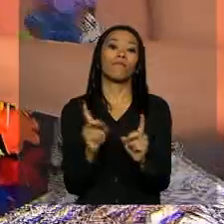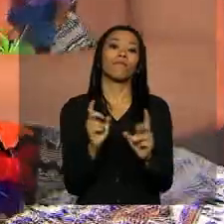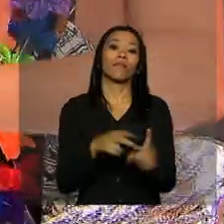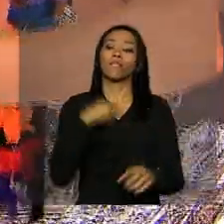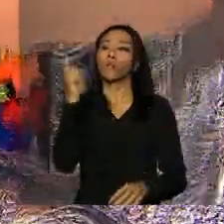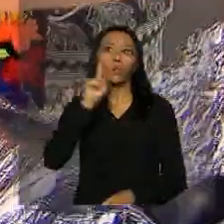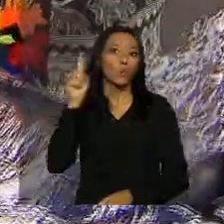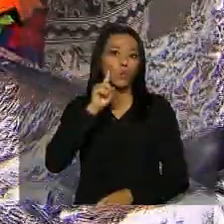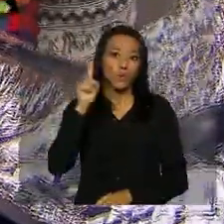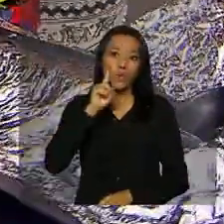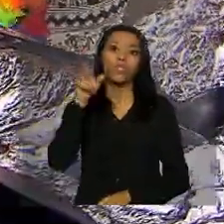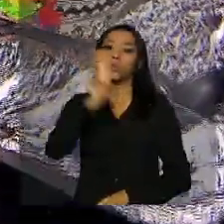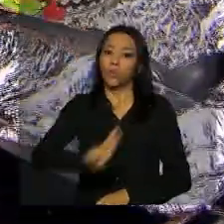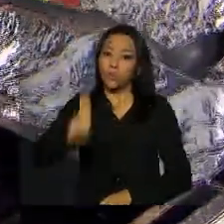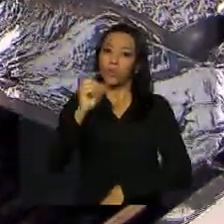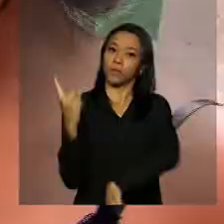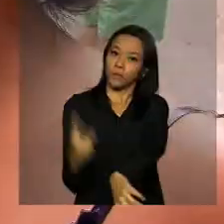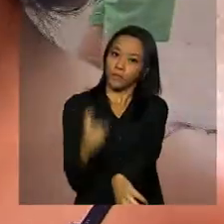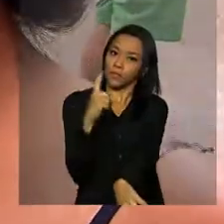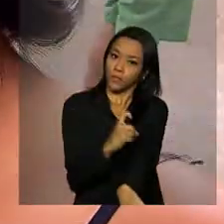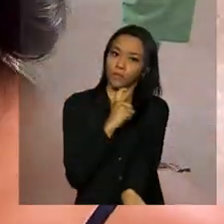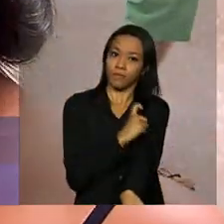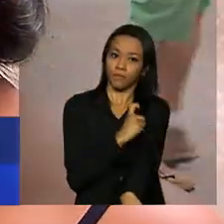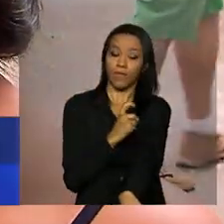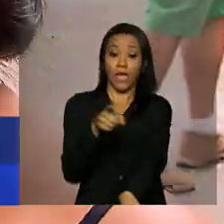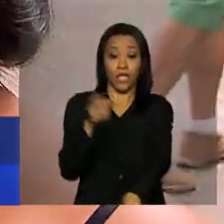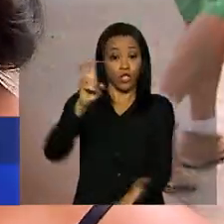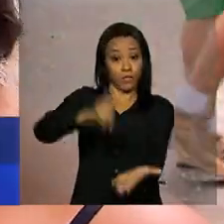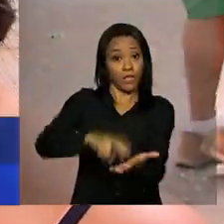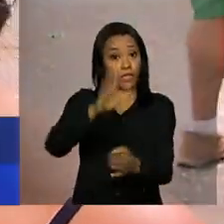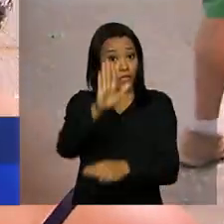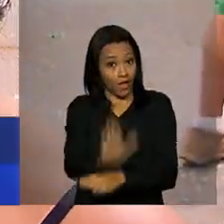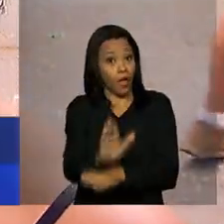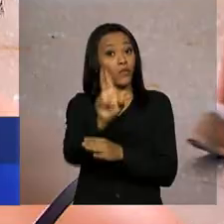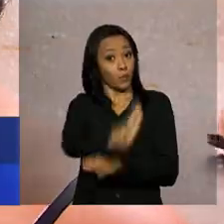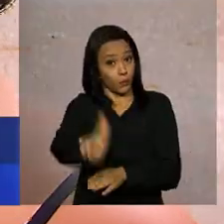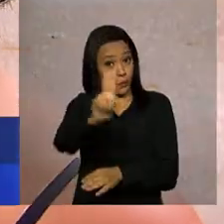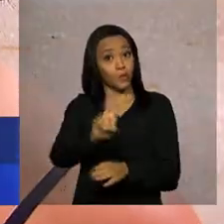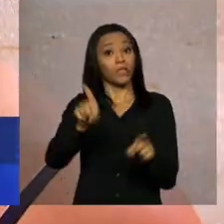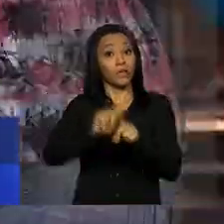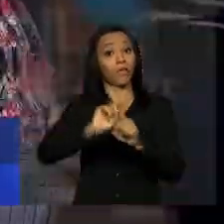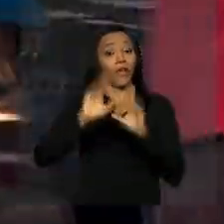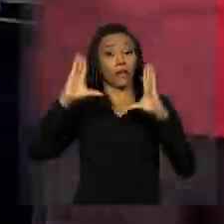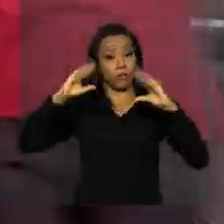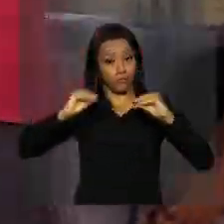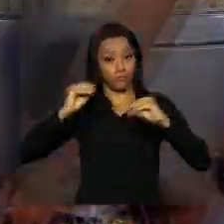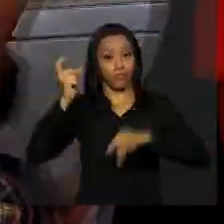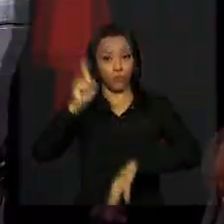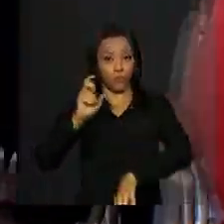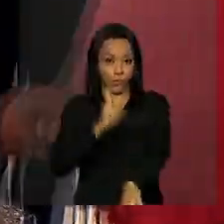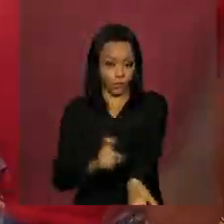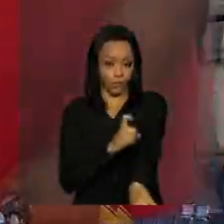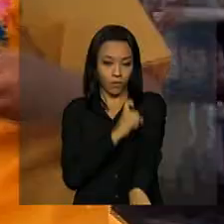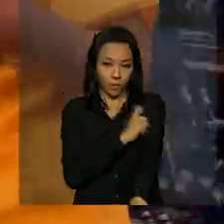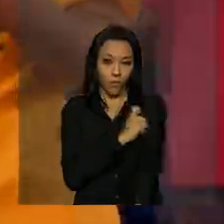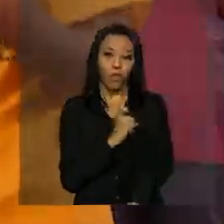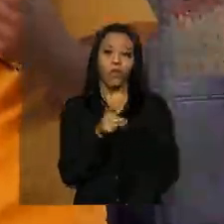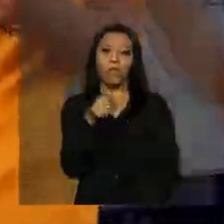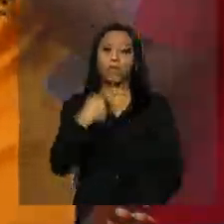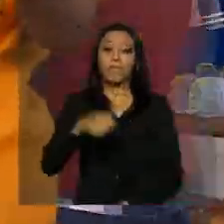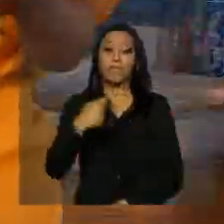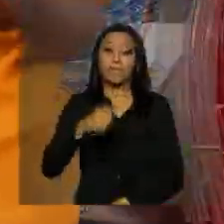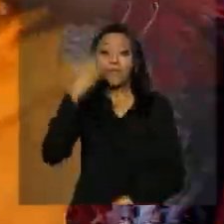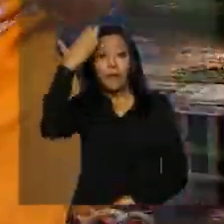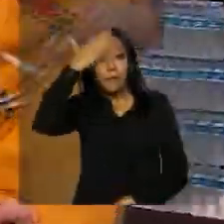rotina diária de uso do repelente. Eu passo de manhã, de tarde e no final do dia. Os repelentes precisam ser